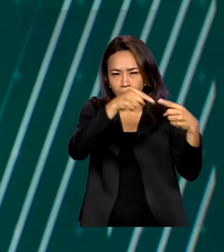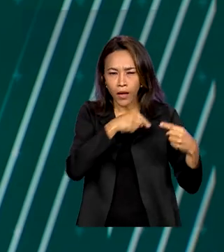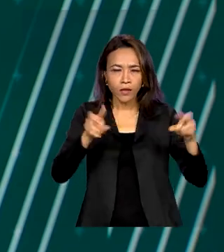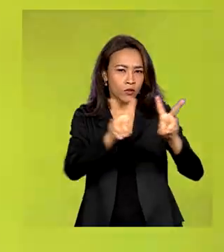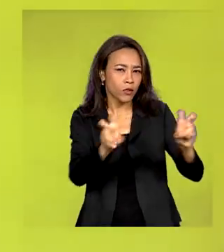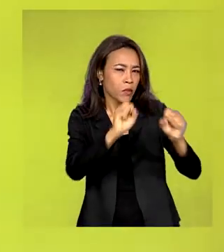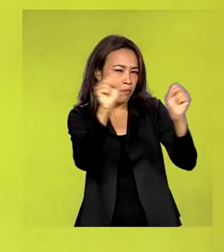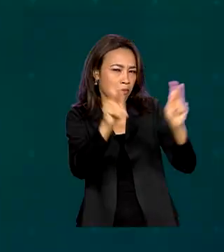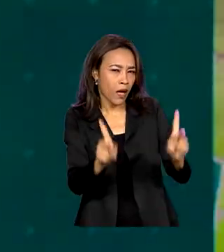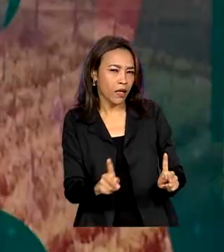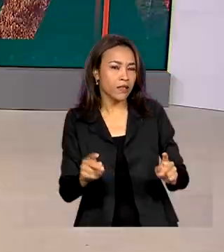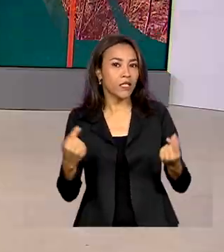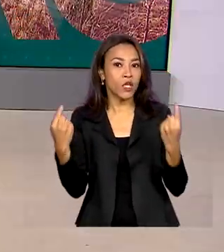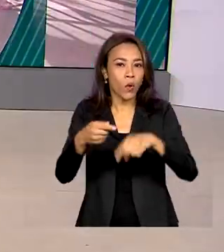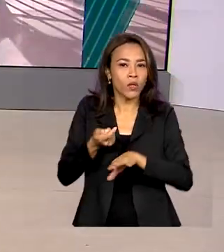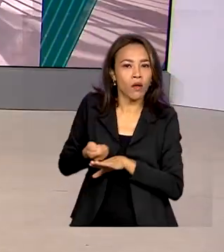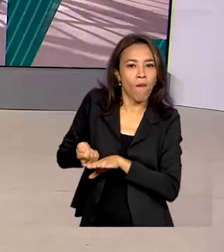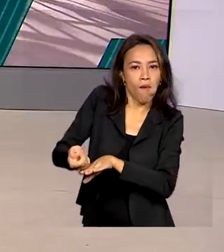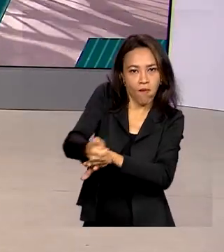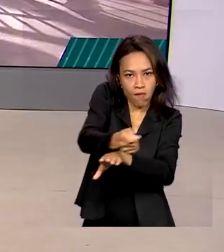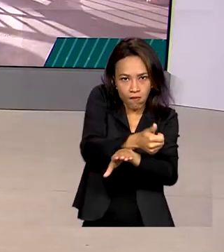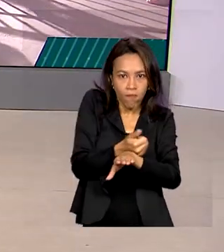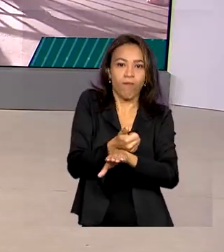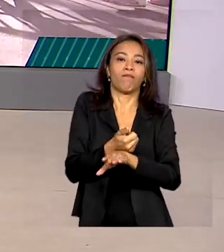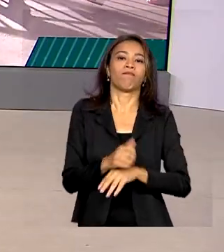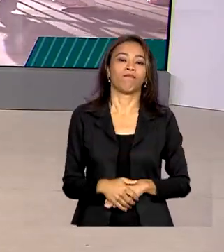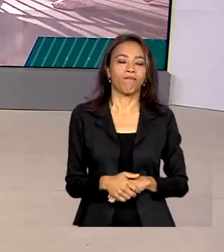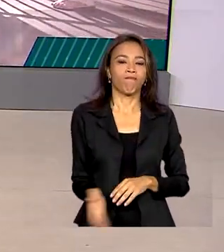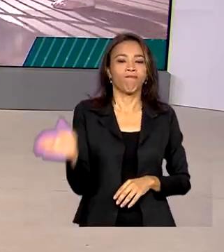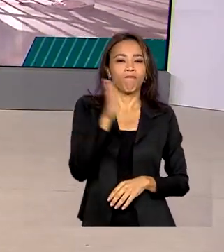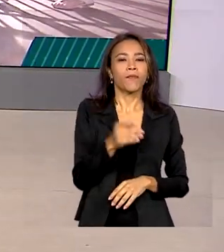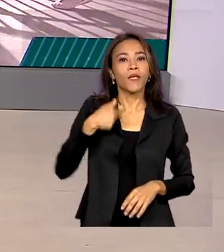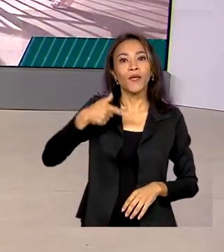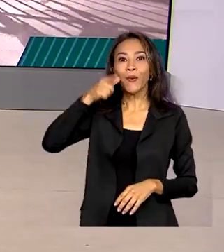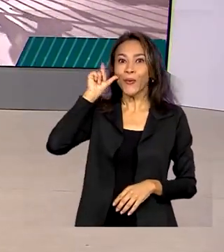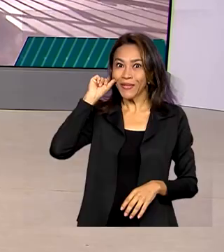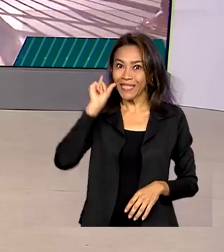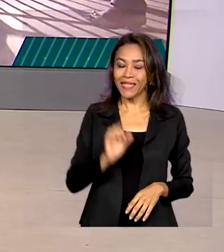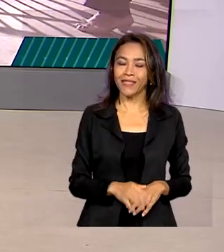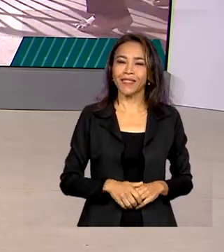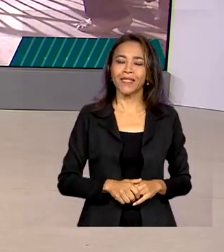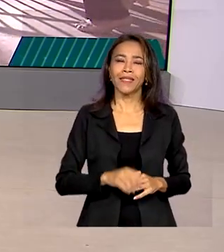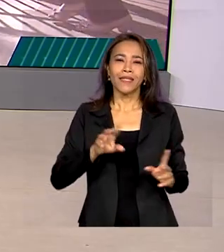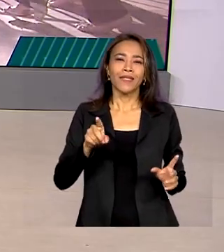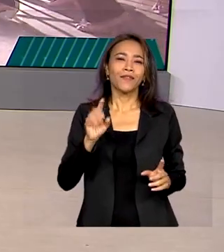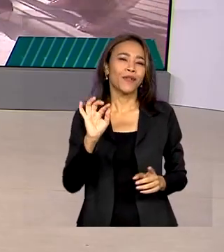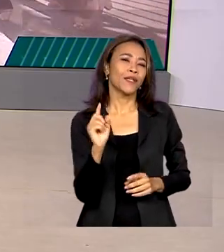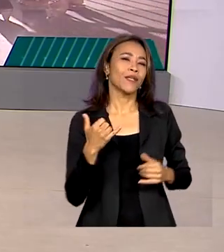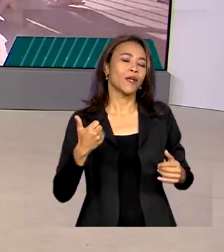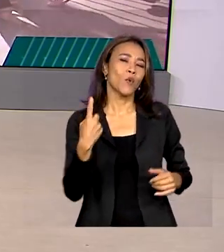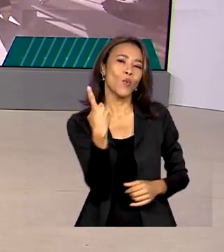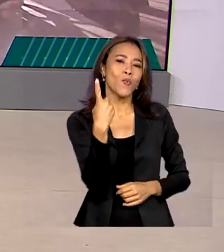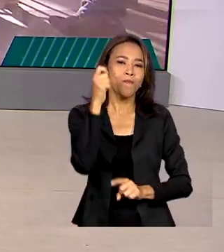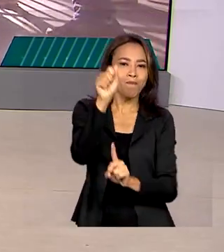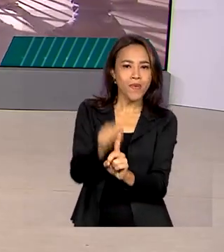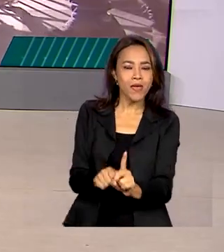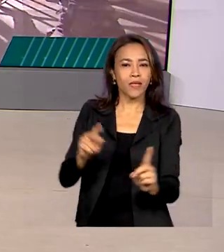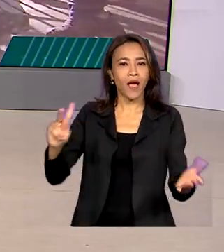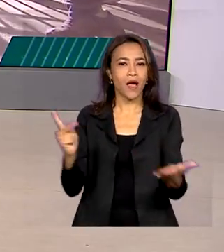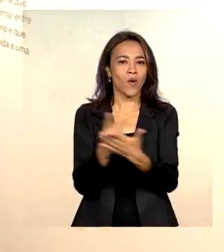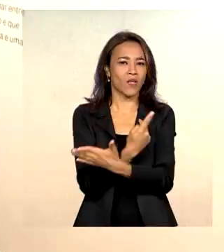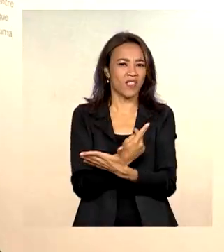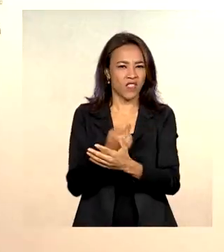e contra as fake news. E ontem, na data que completou um mês dos atos antidemocráticos em Brasília,